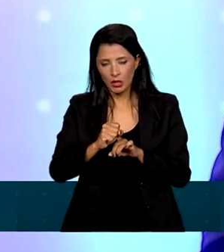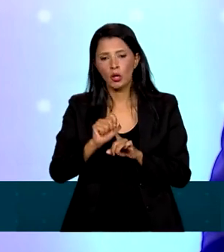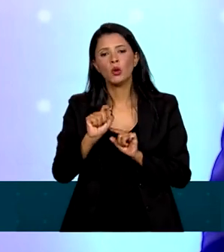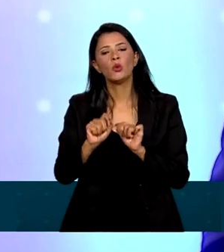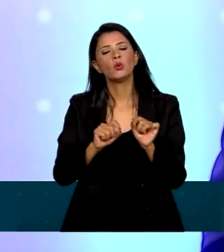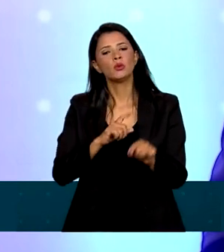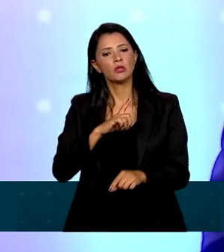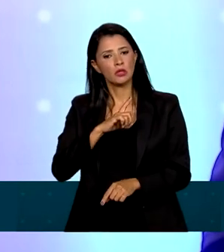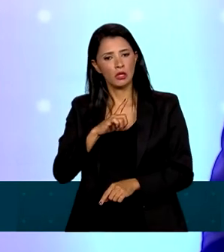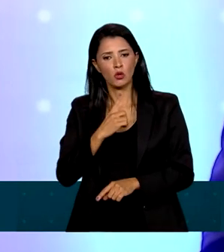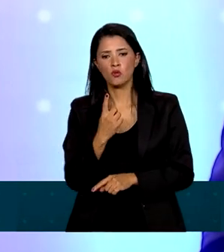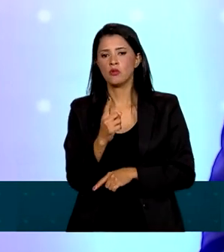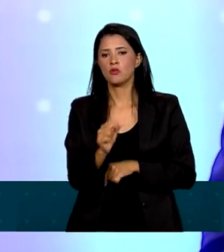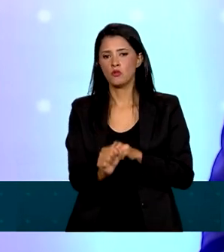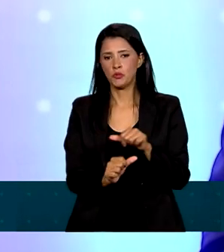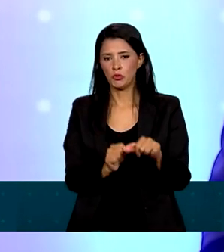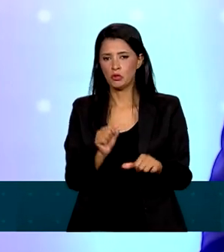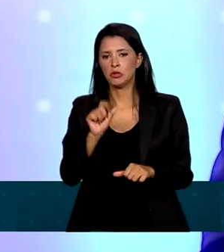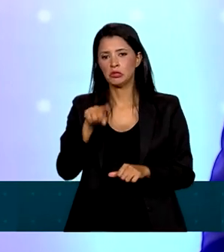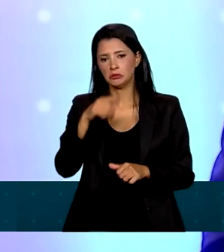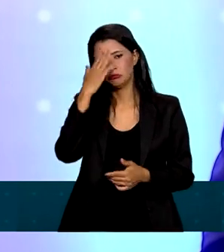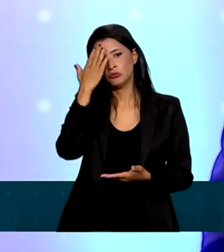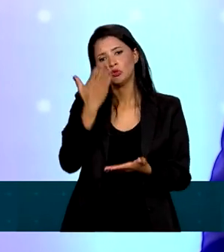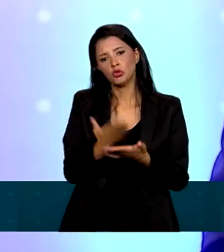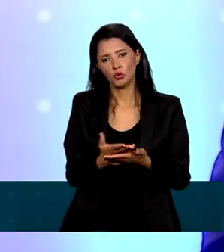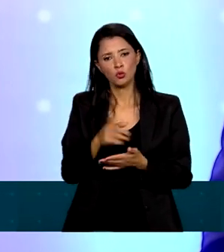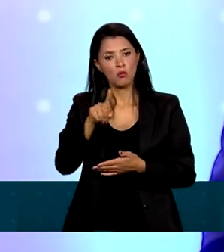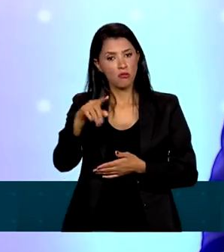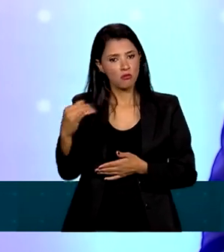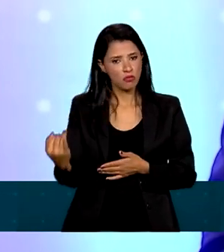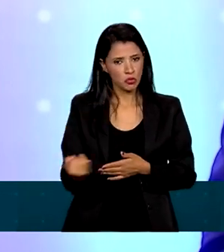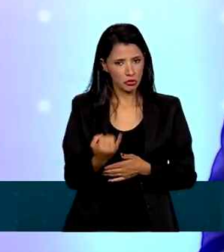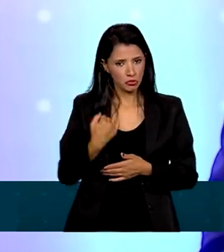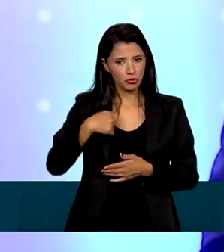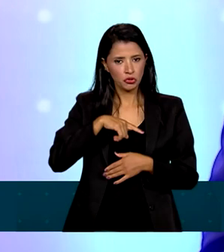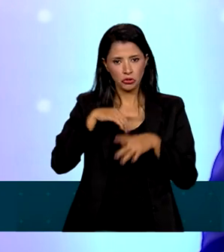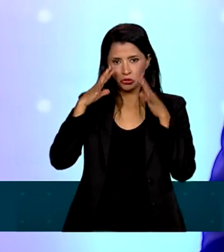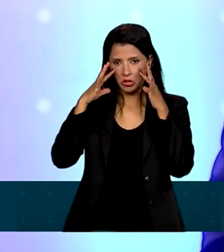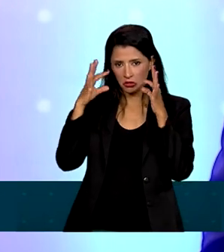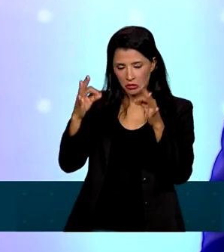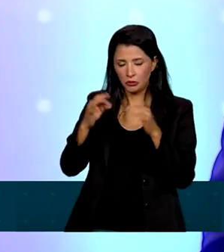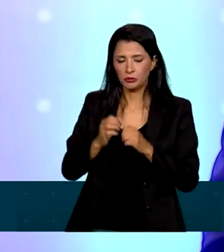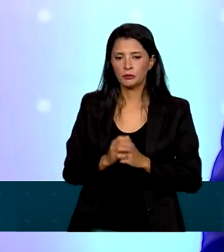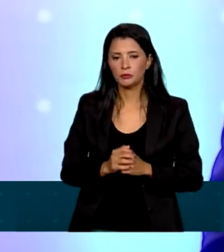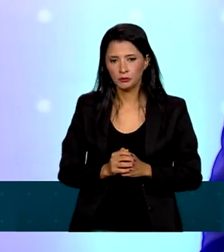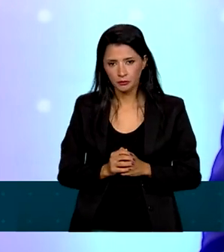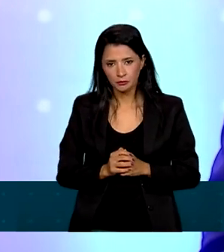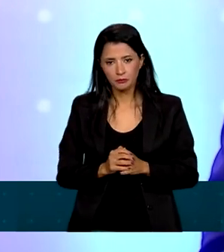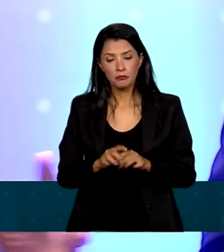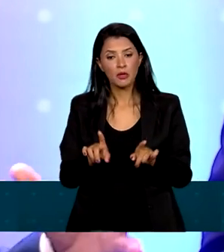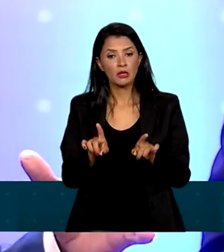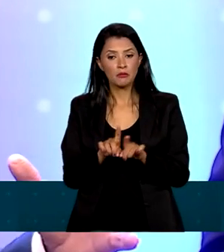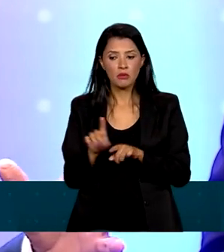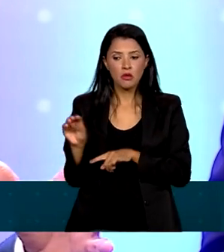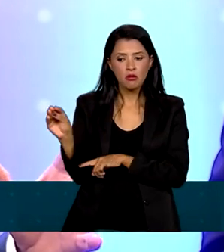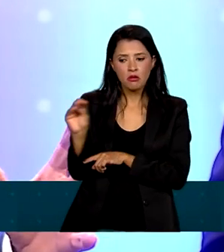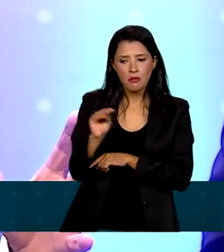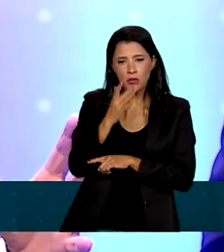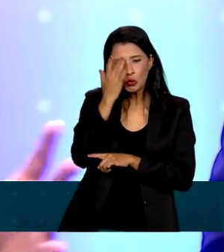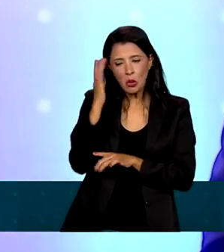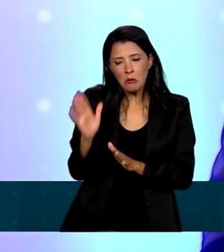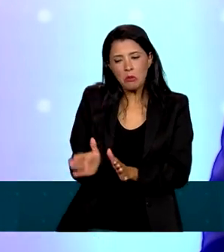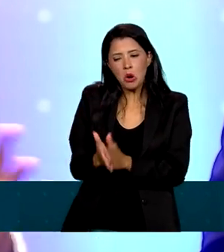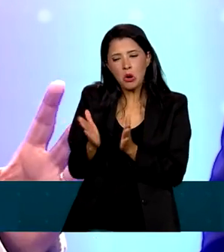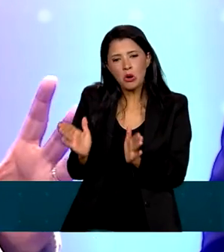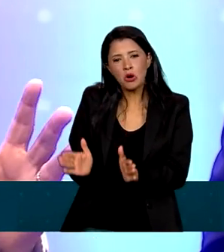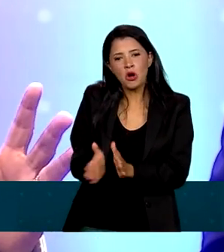tem uma mudança que eu acredito que é importante a gente estar atento. Além de cuidar dos mais pobres,